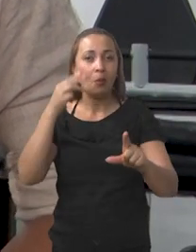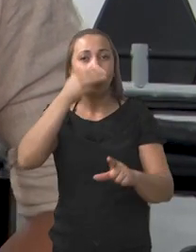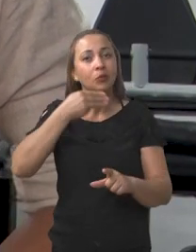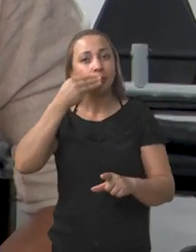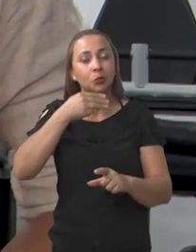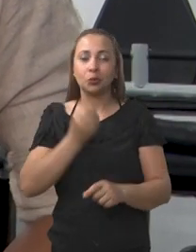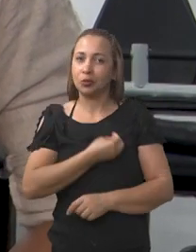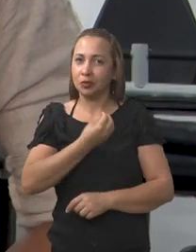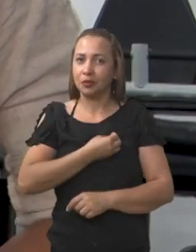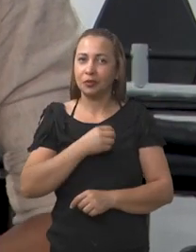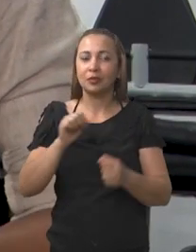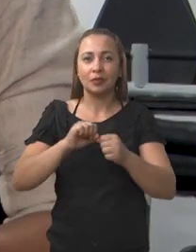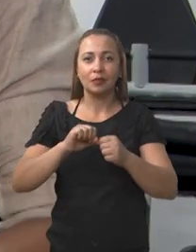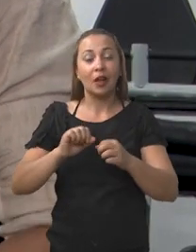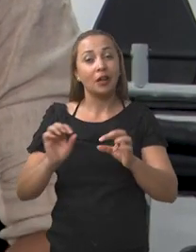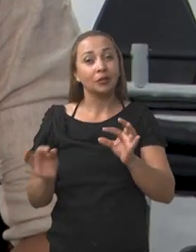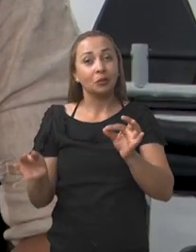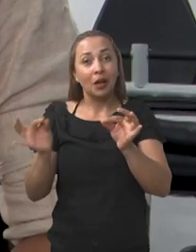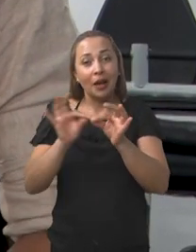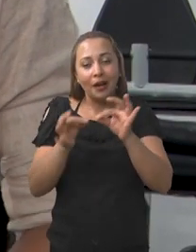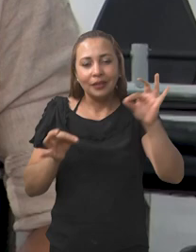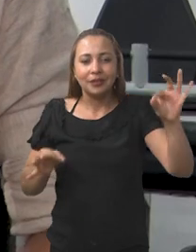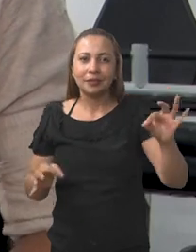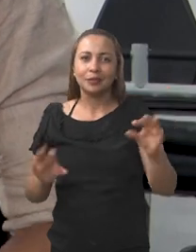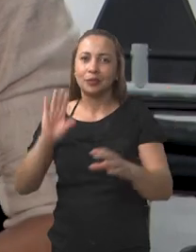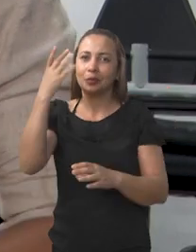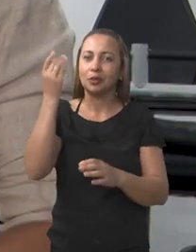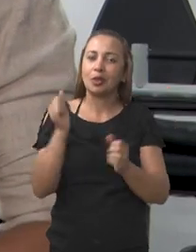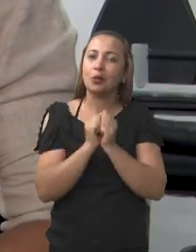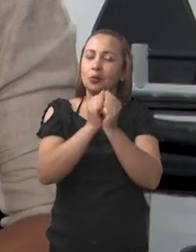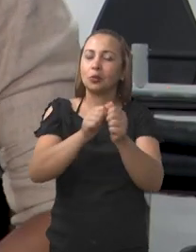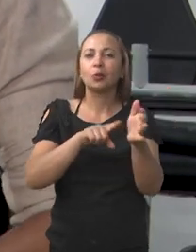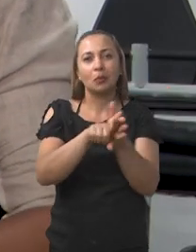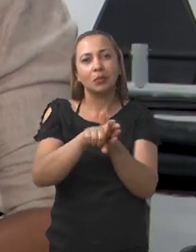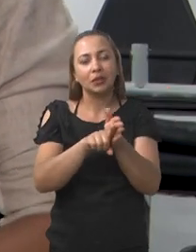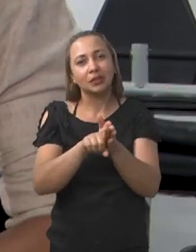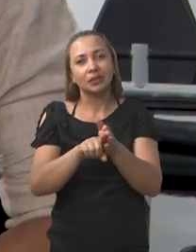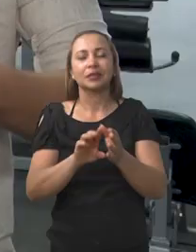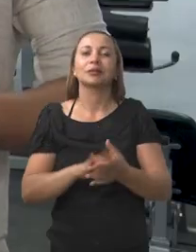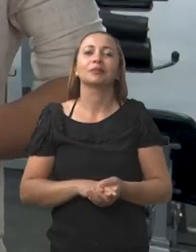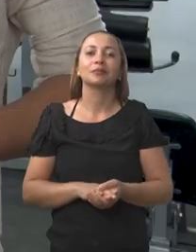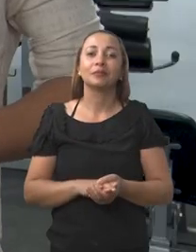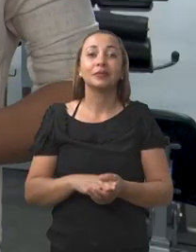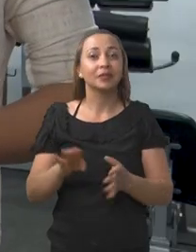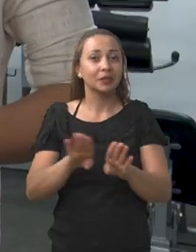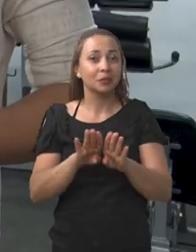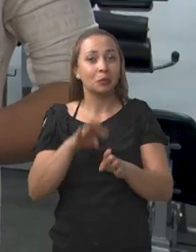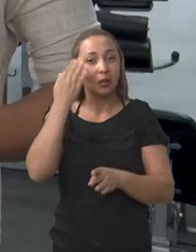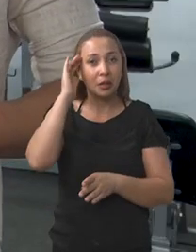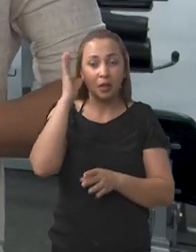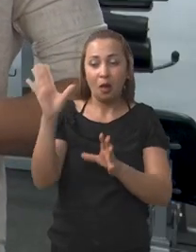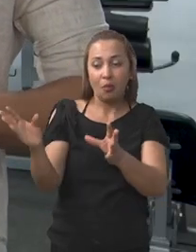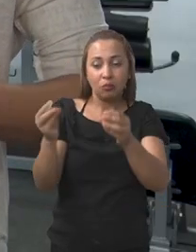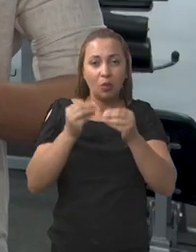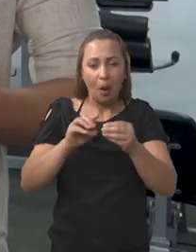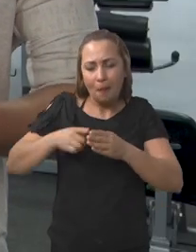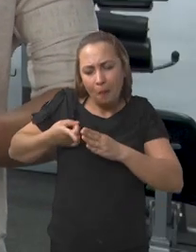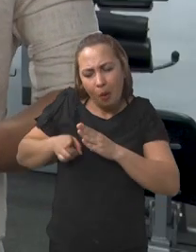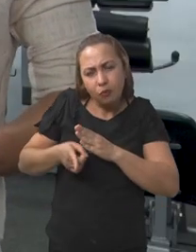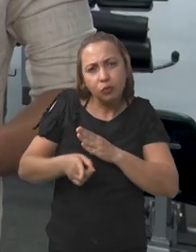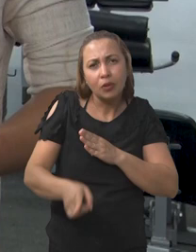relação de fazer a extensão acontecer por meio da pesquisa e vice-versa. Então, foi levado em consideração um